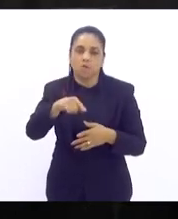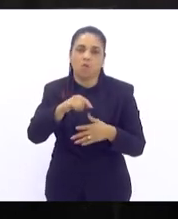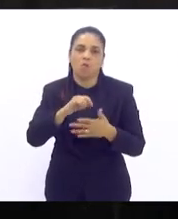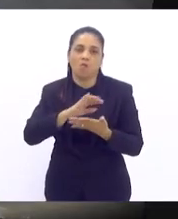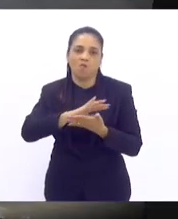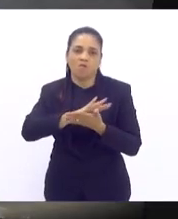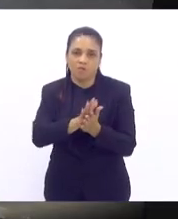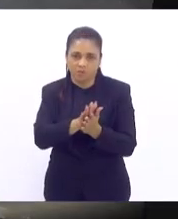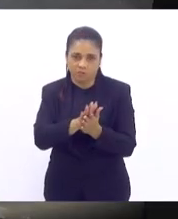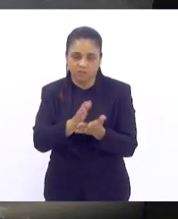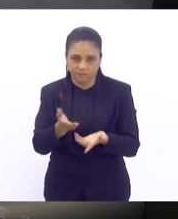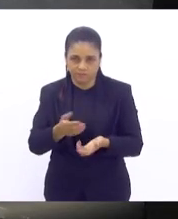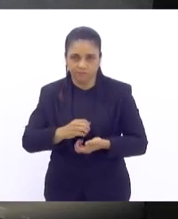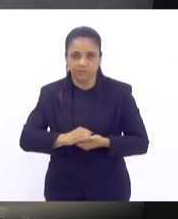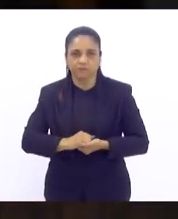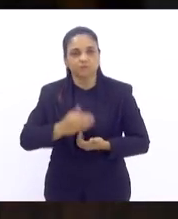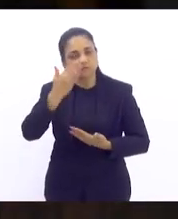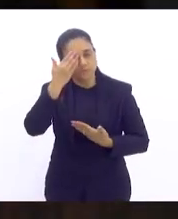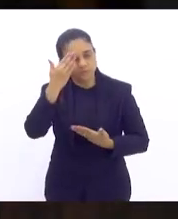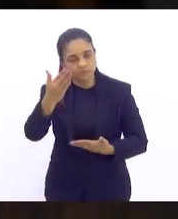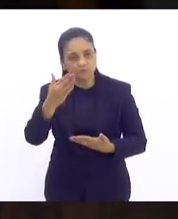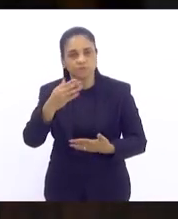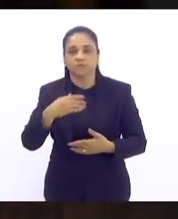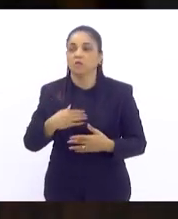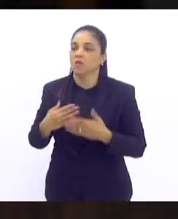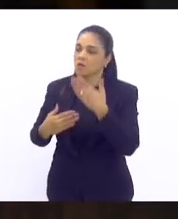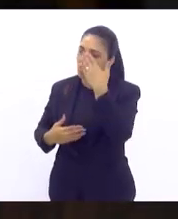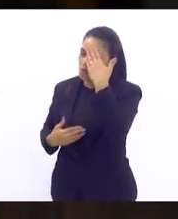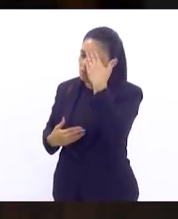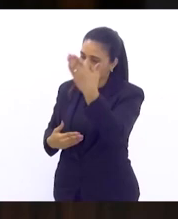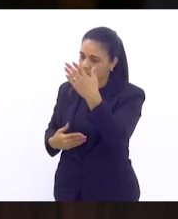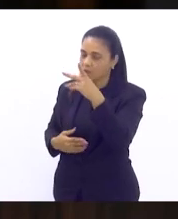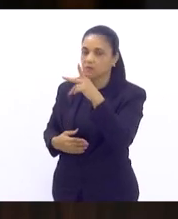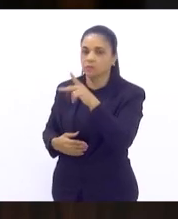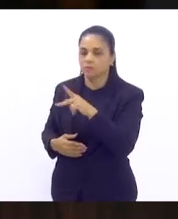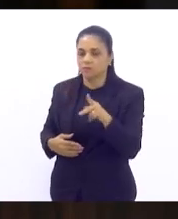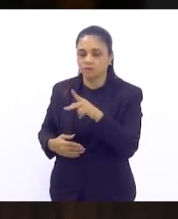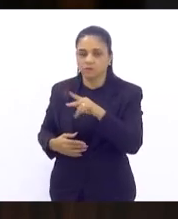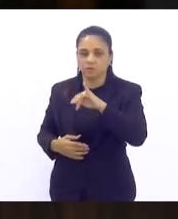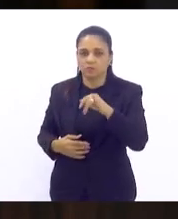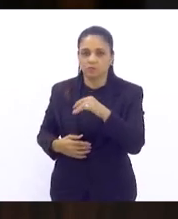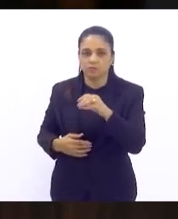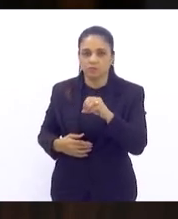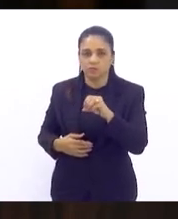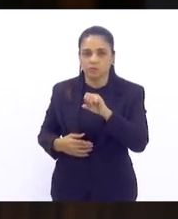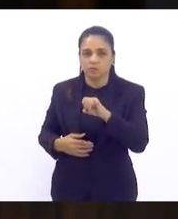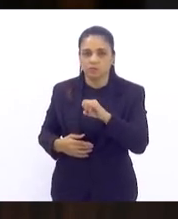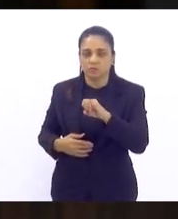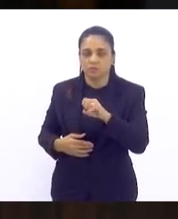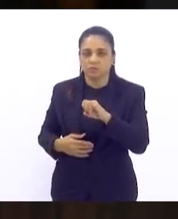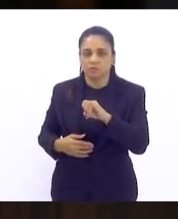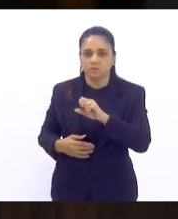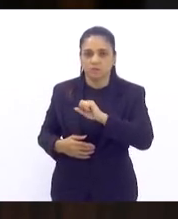muito obrigado professor deputado estadual professor Josiel